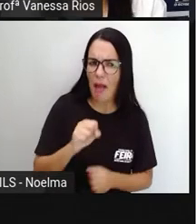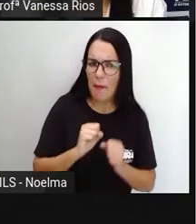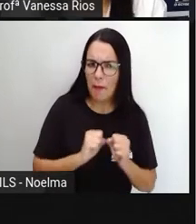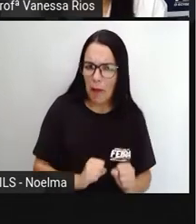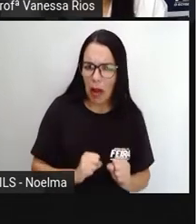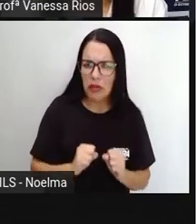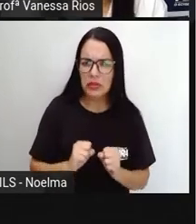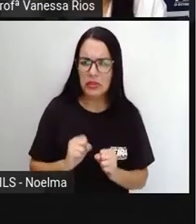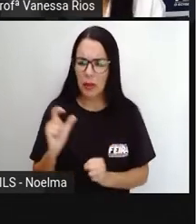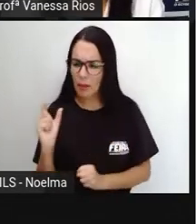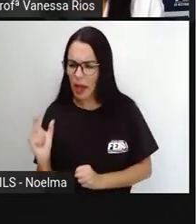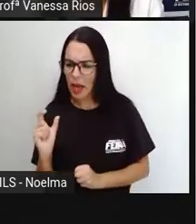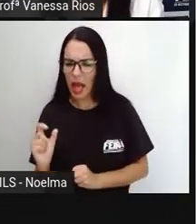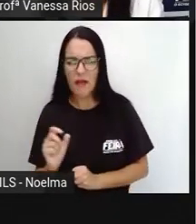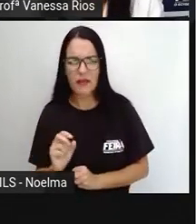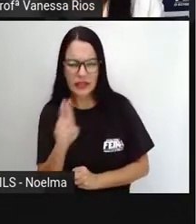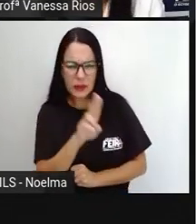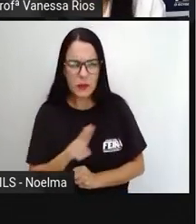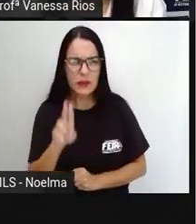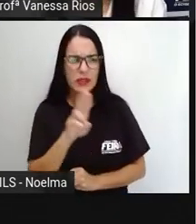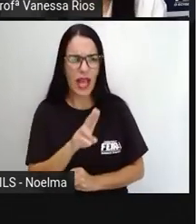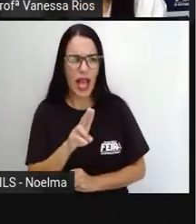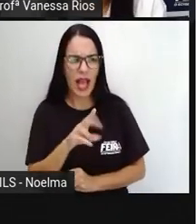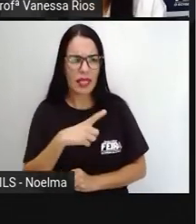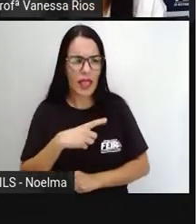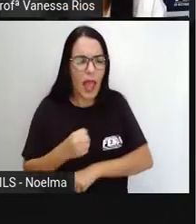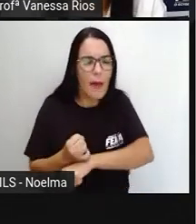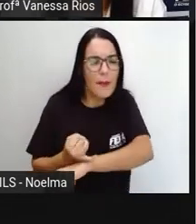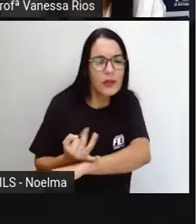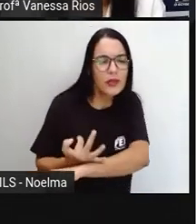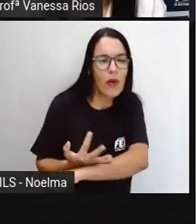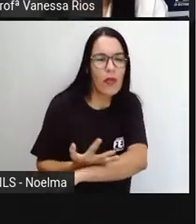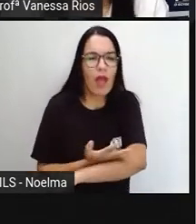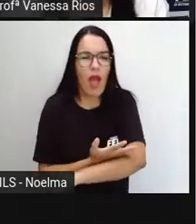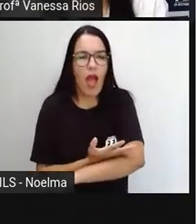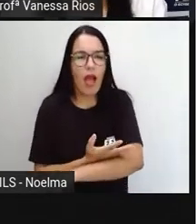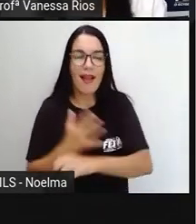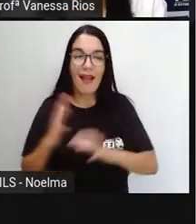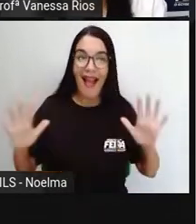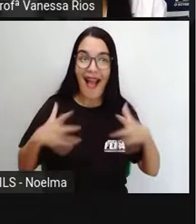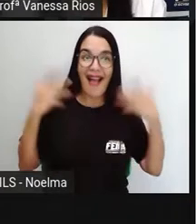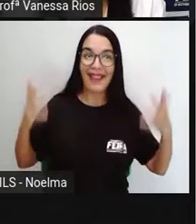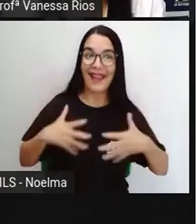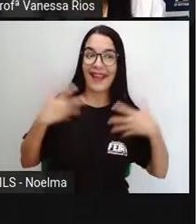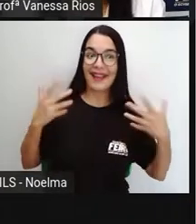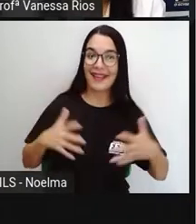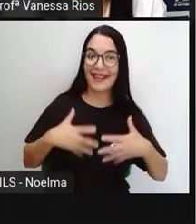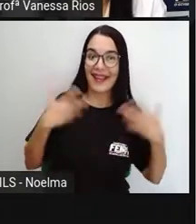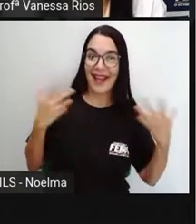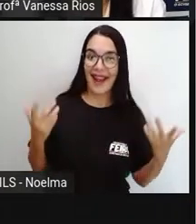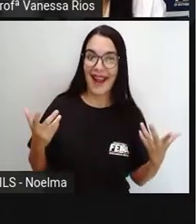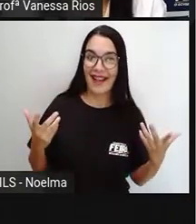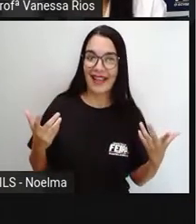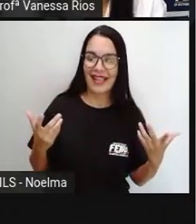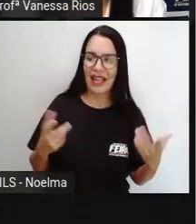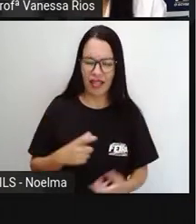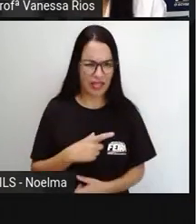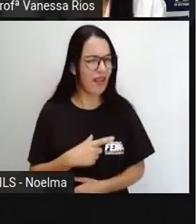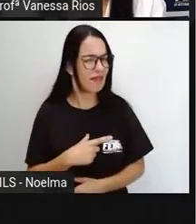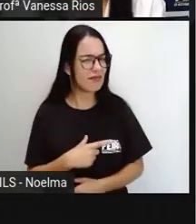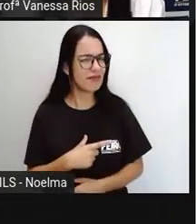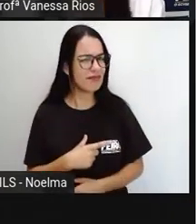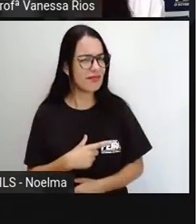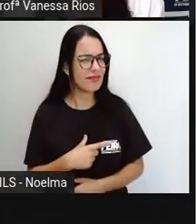para emocionar, alegrar ou animar? A gente já sabe aí o poder que as palavras têm, a